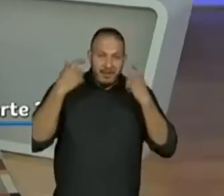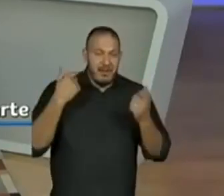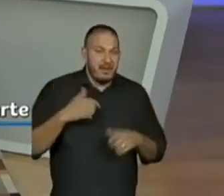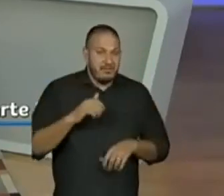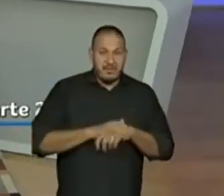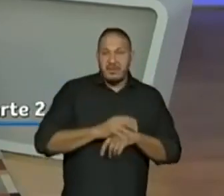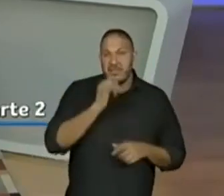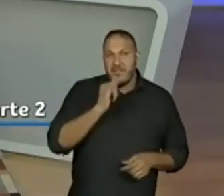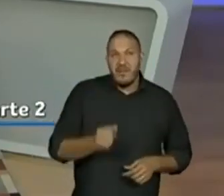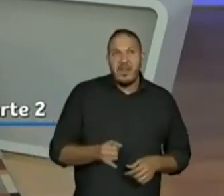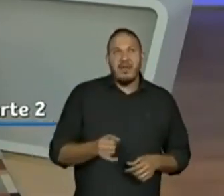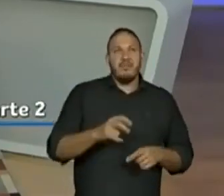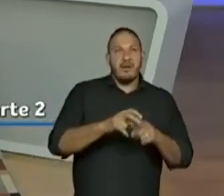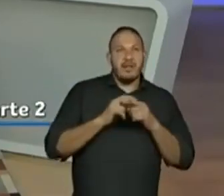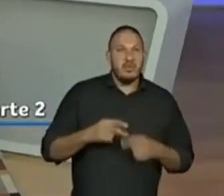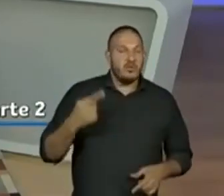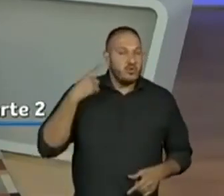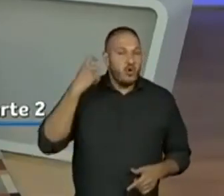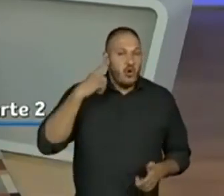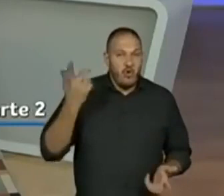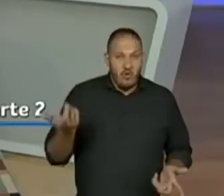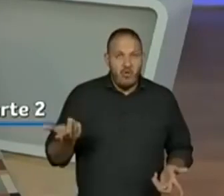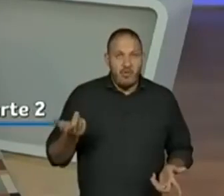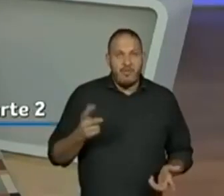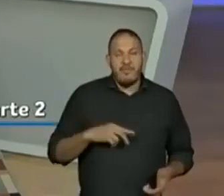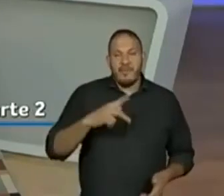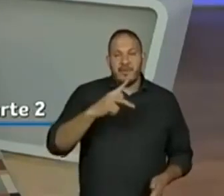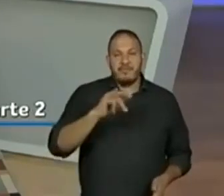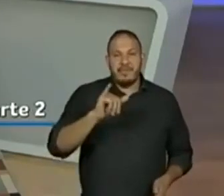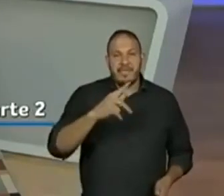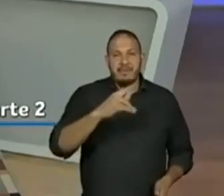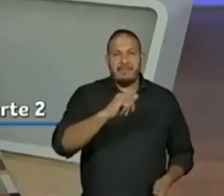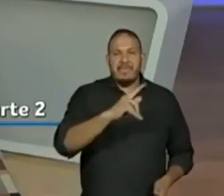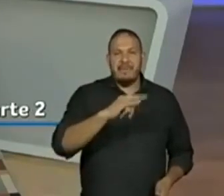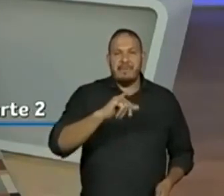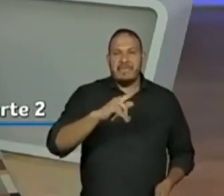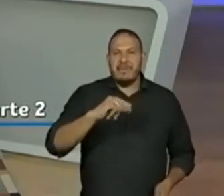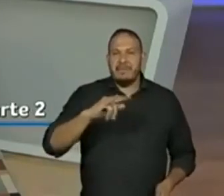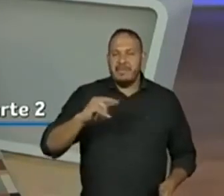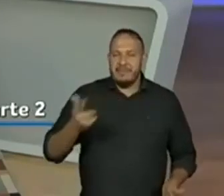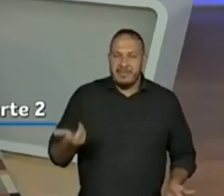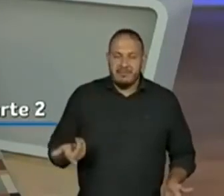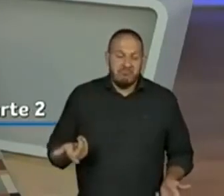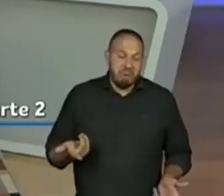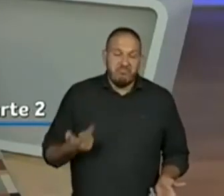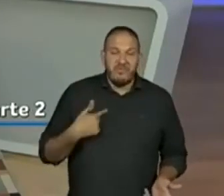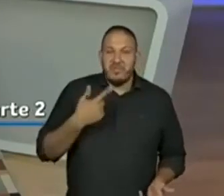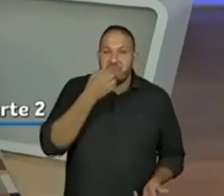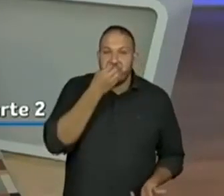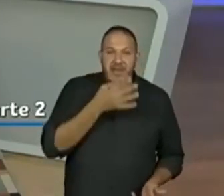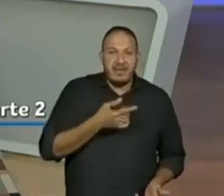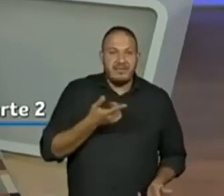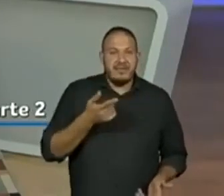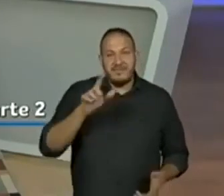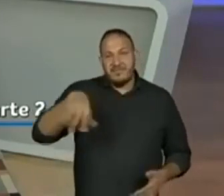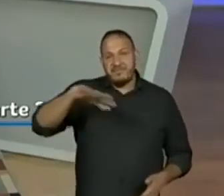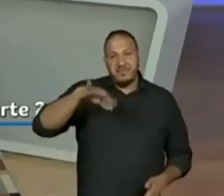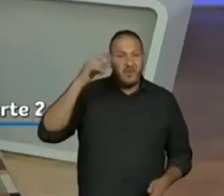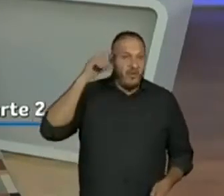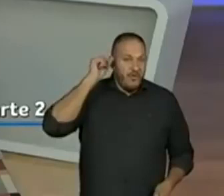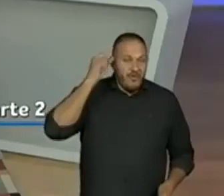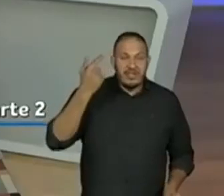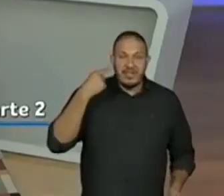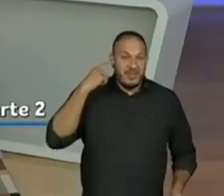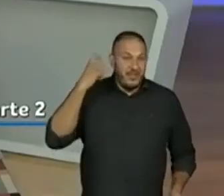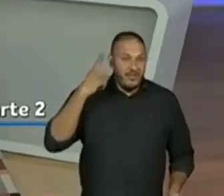gente pode colocar por conta do som, né? Só que no final já o pia, pia, pia, não vem como som. Mas é legal. A questão